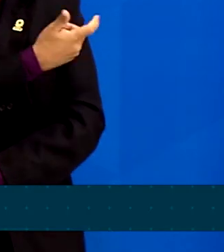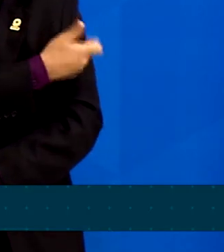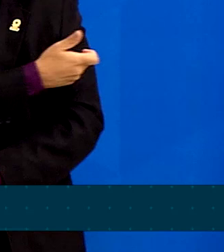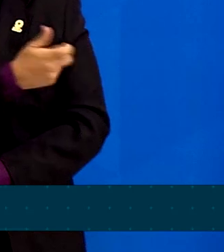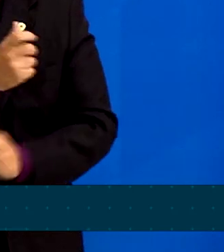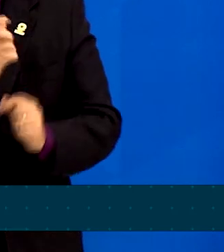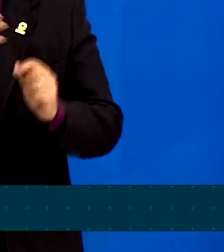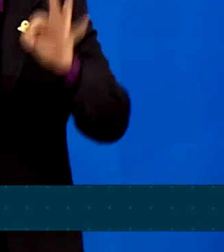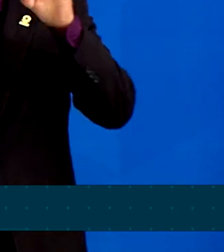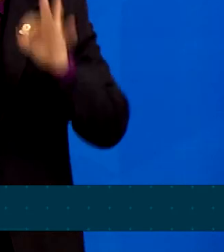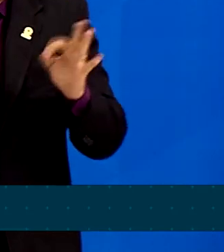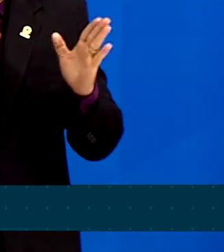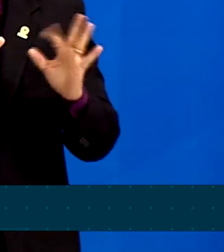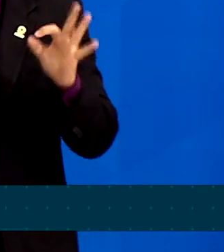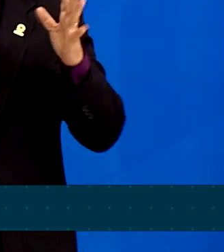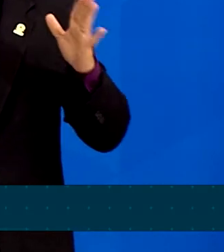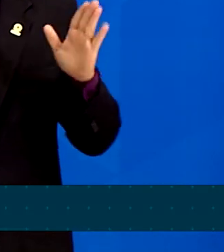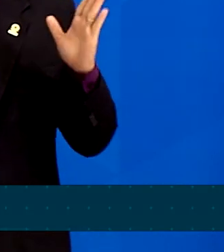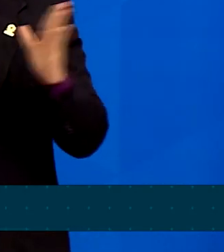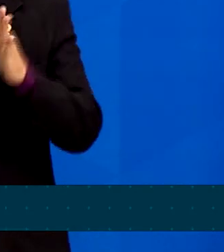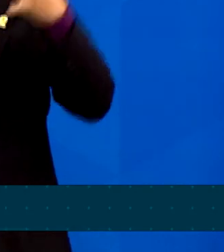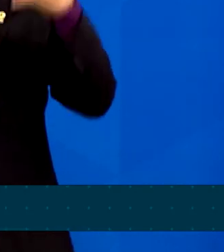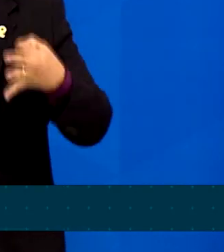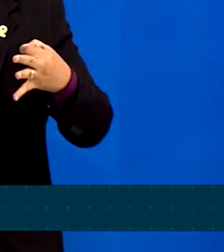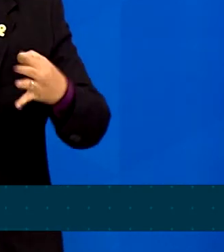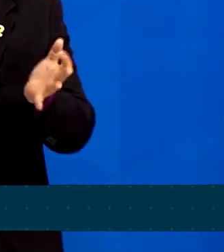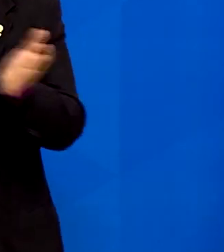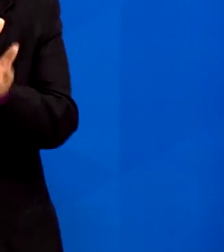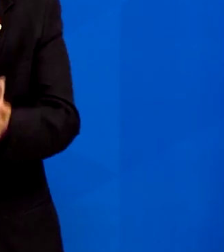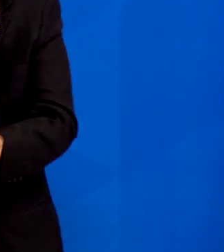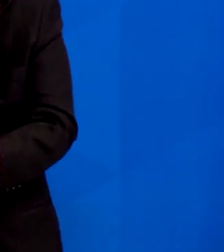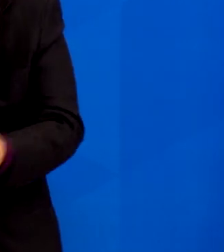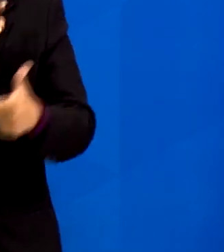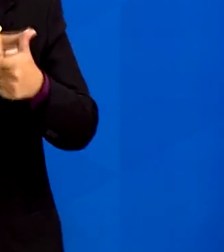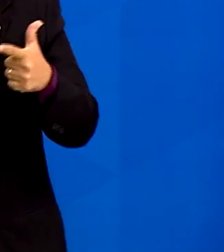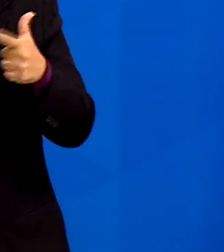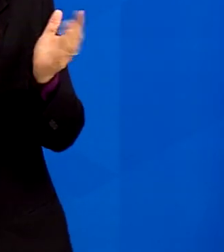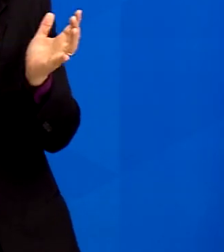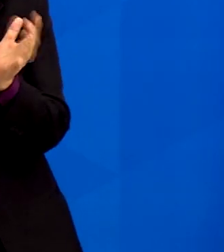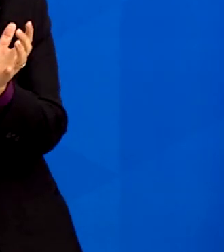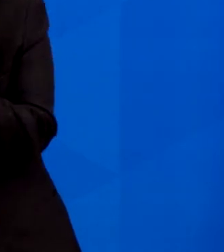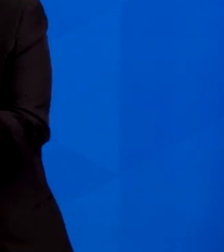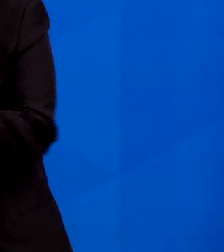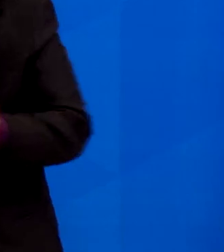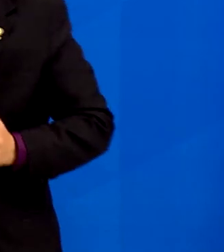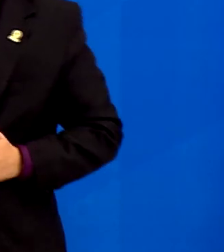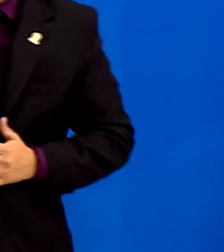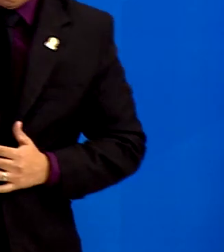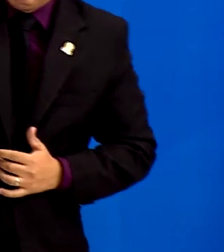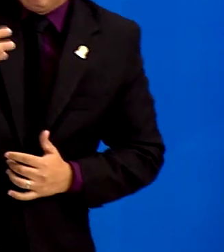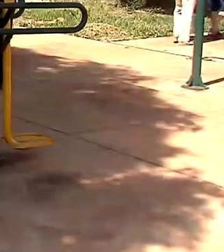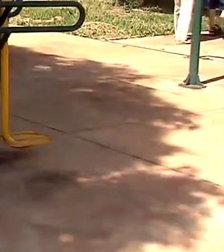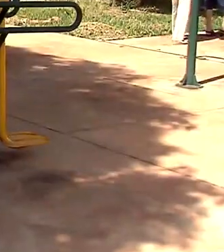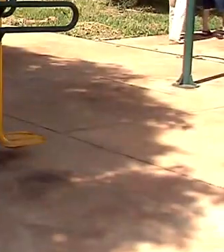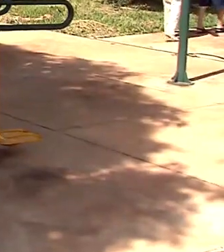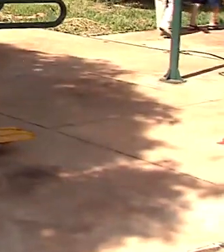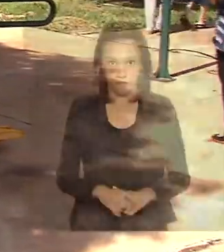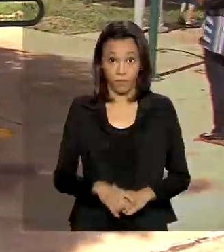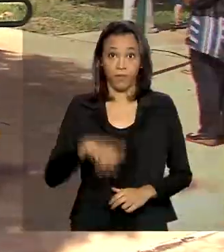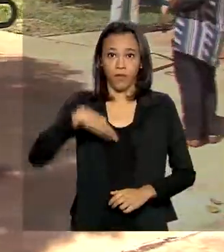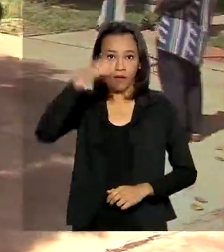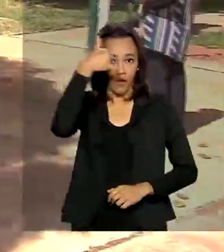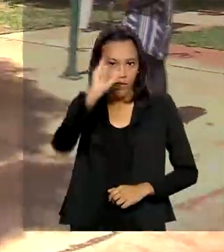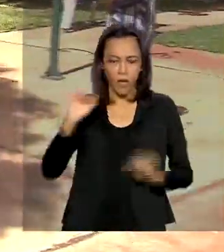ordem os nossos idosos, depois vamos para a segunda categoria, terceira, quarta, até concluirmos. E para